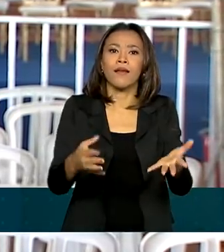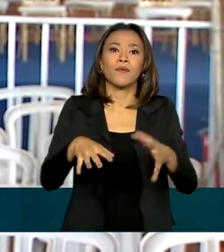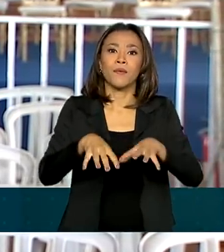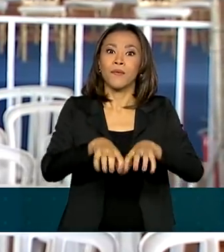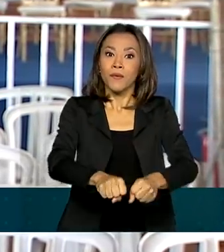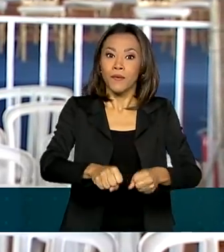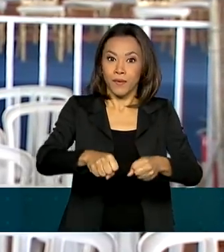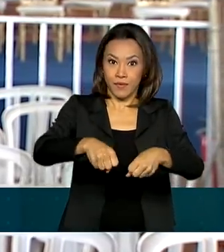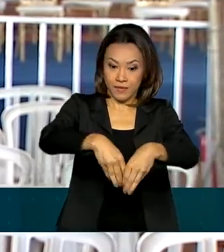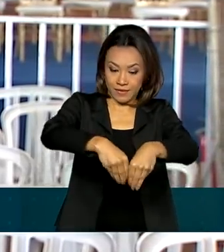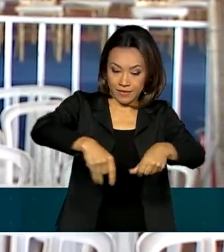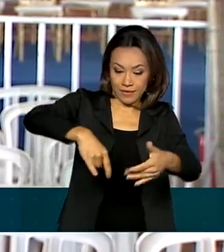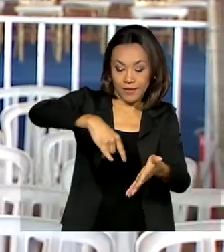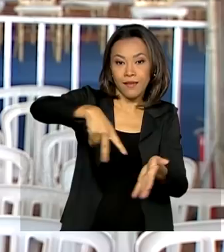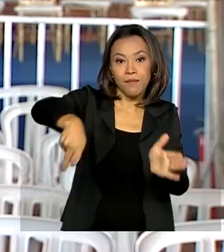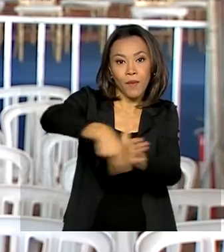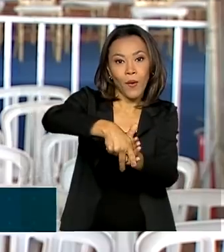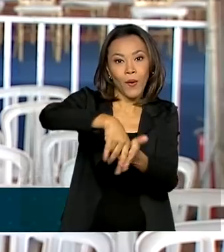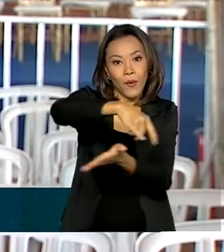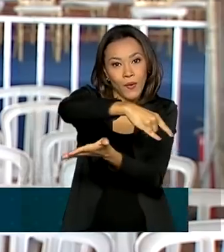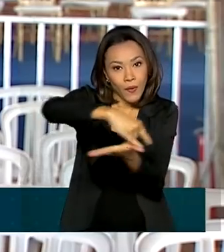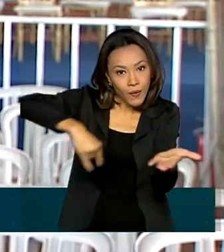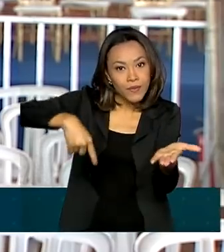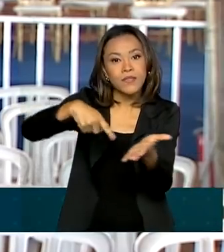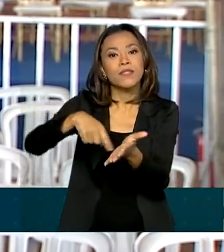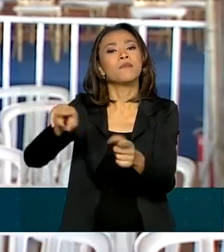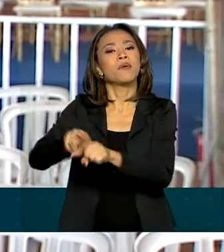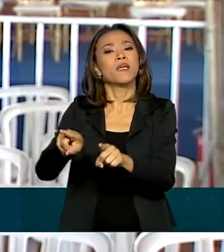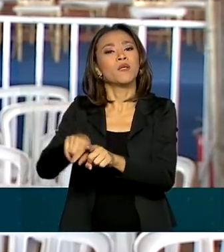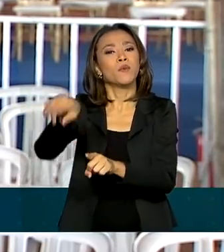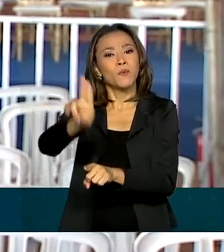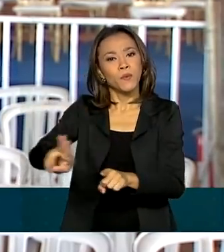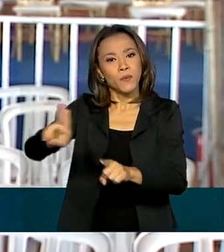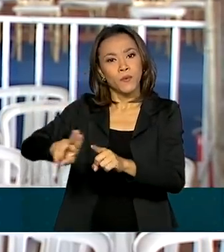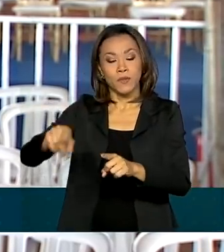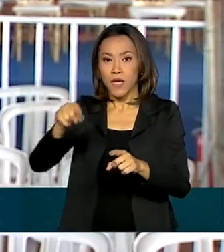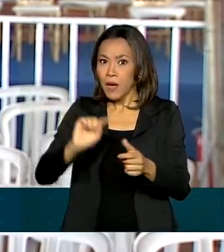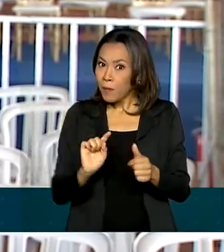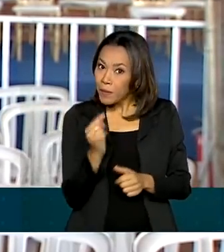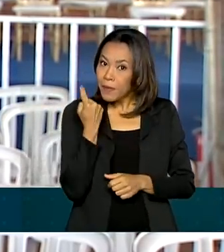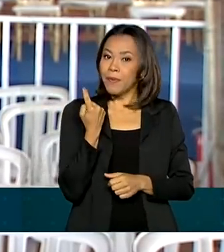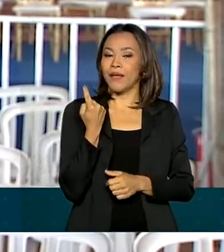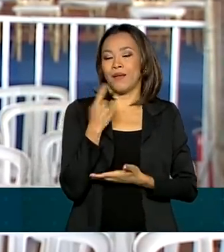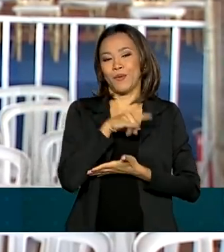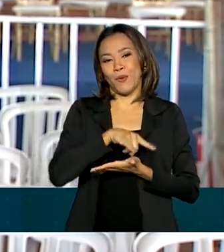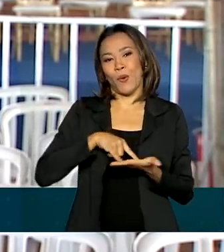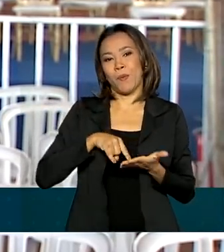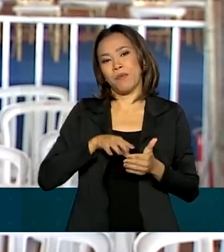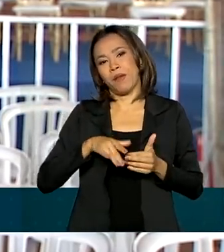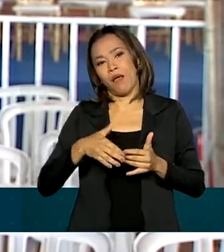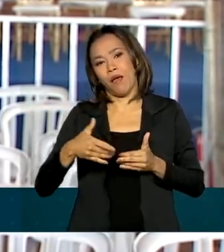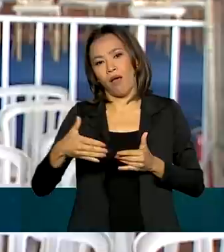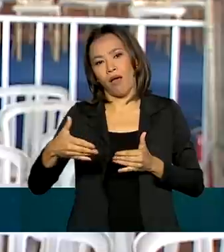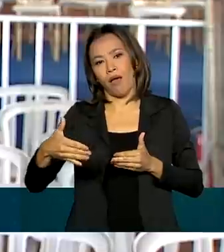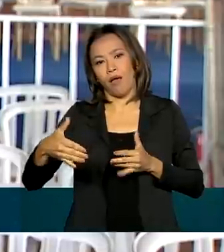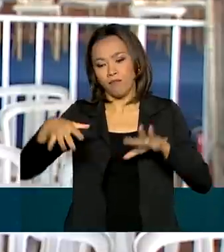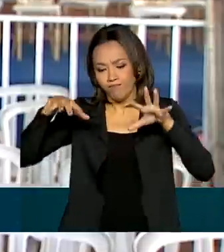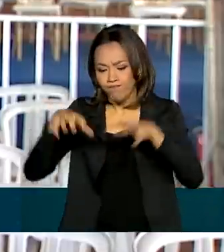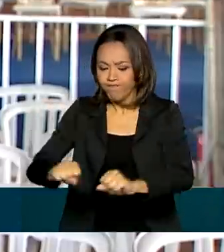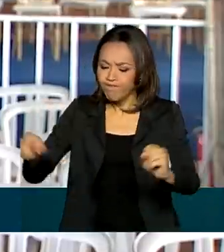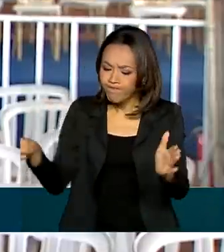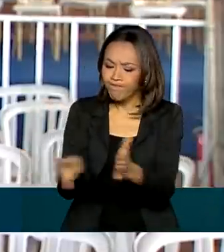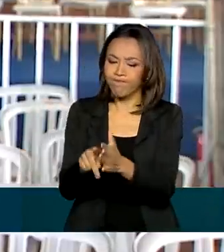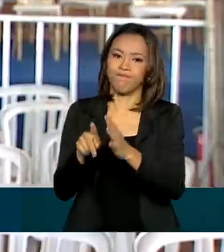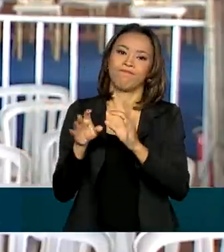escrituras e contratos de concessão de uso, que são o primeiro documento no caminho ao título definitivo da terra. Mais de